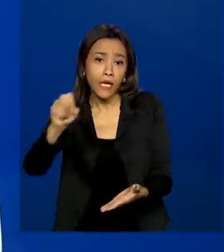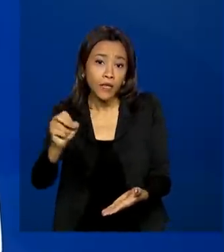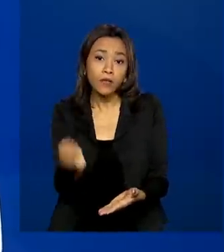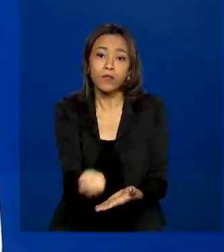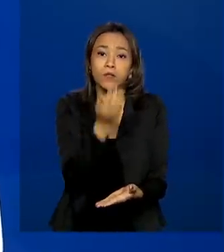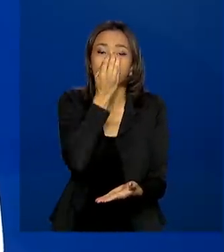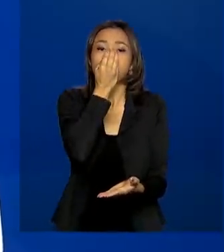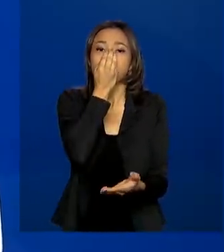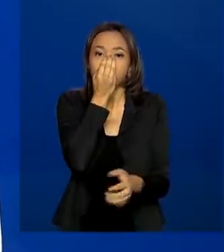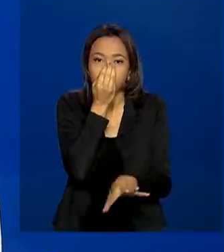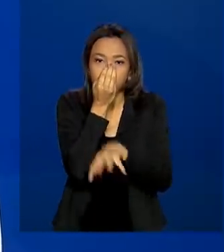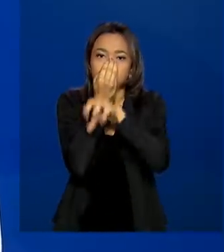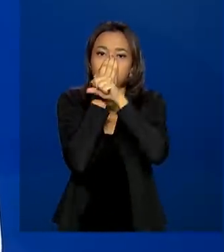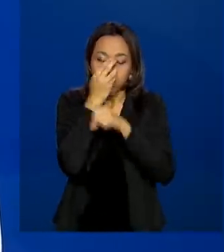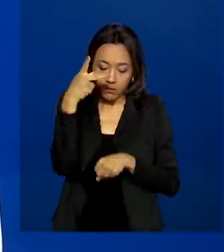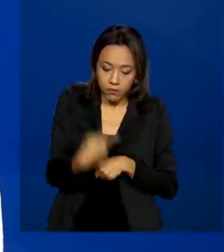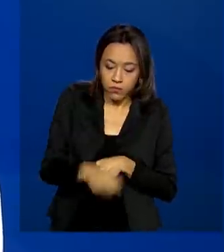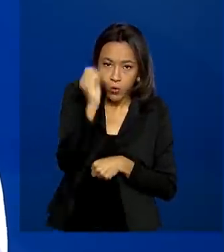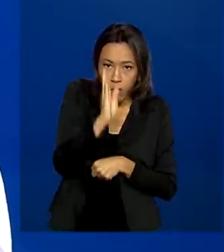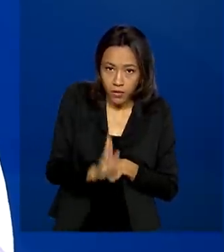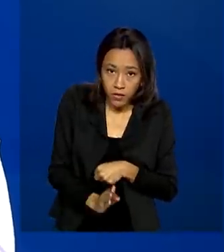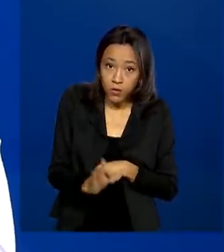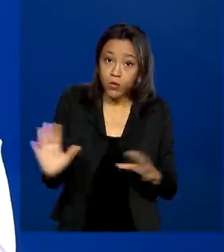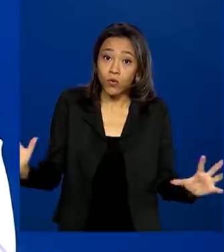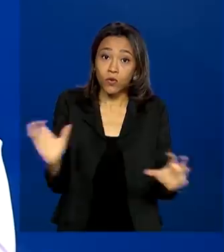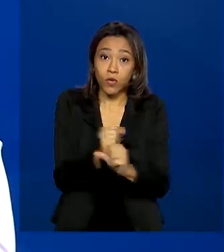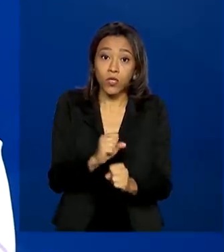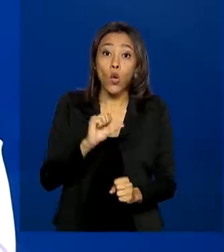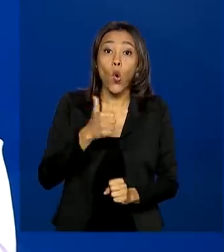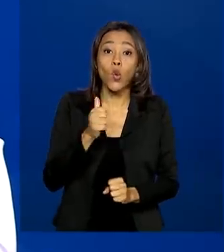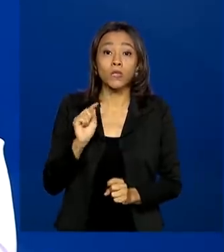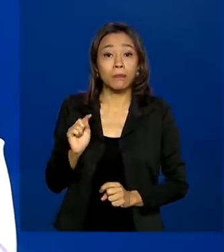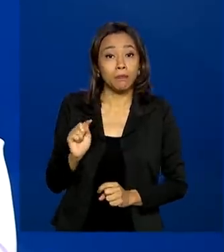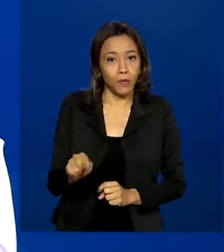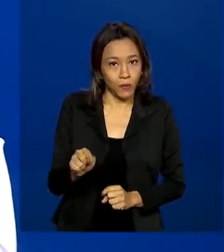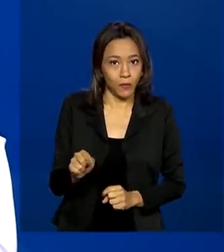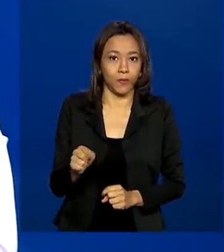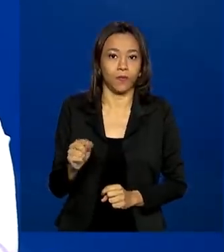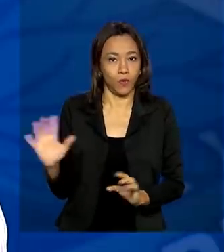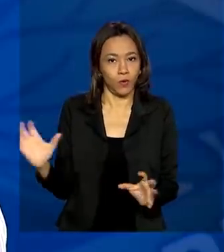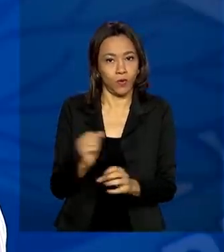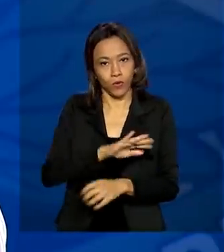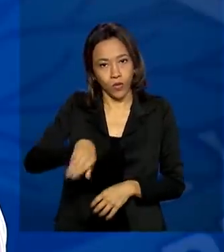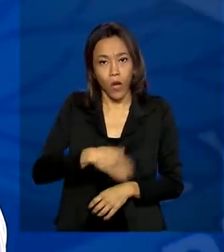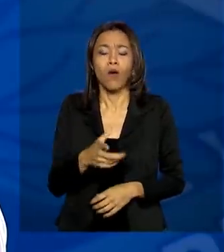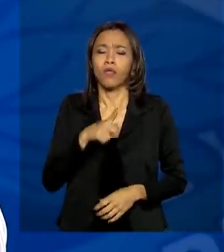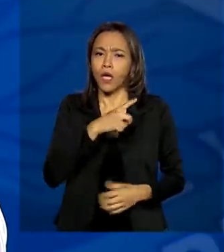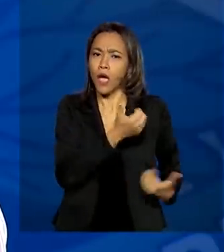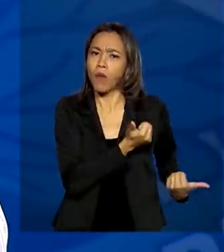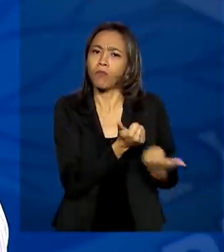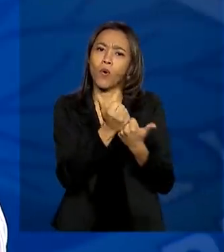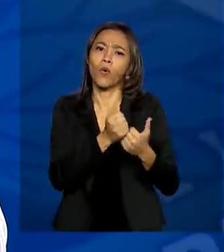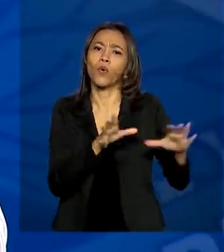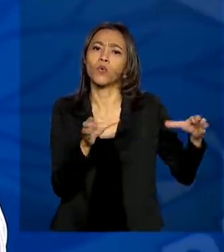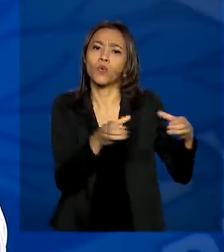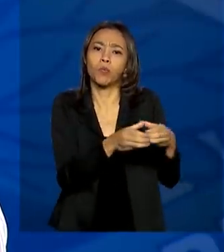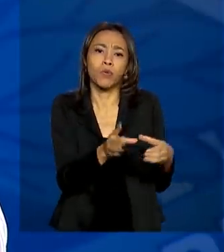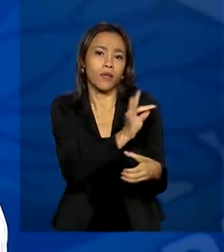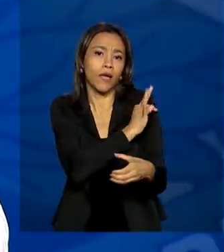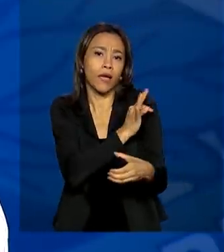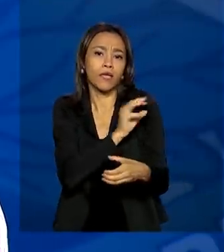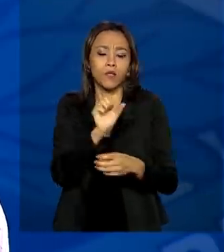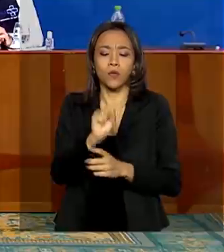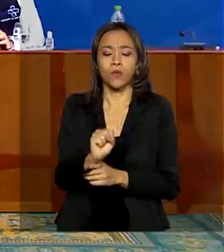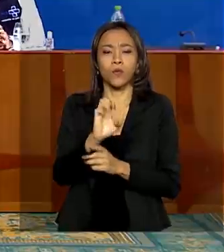produção nacional, totalizando 11 mil unidades. E o governo vai contar com a ajuda técnica do Senai para a manutenção de